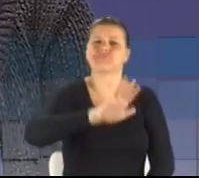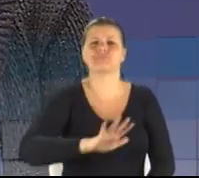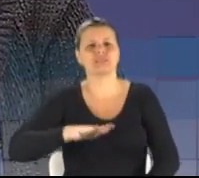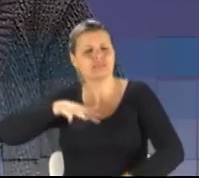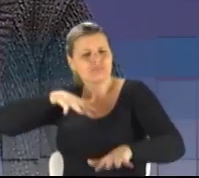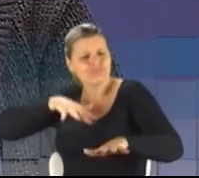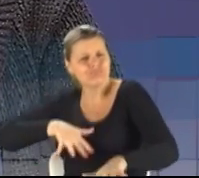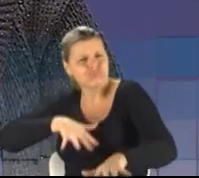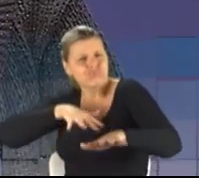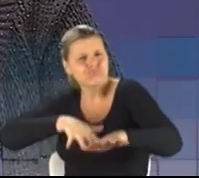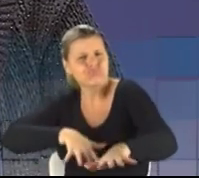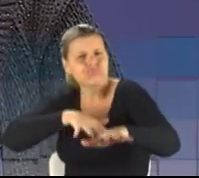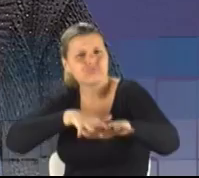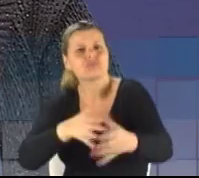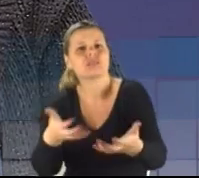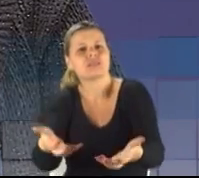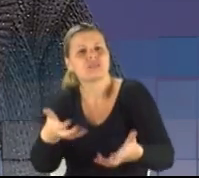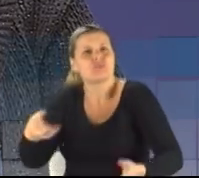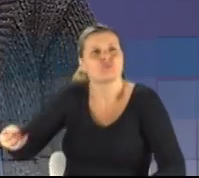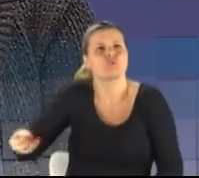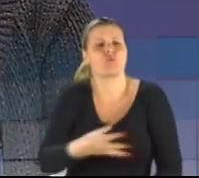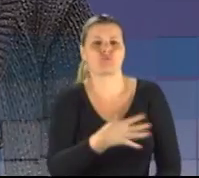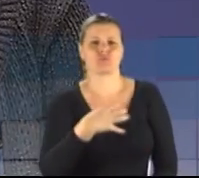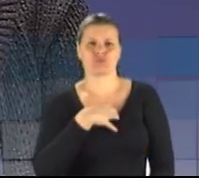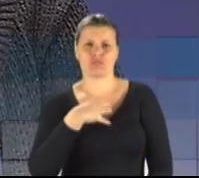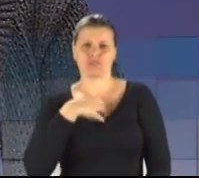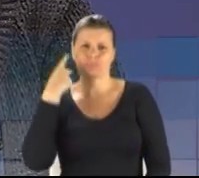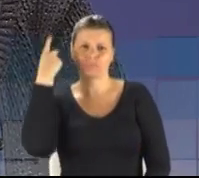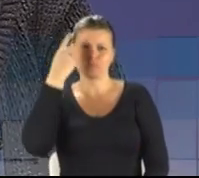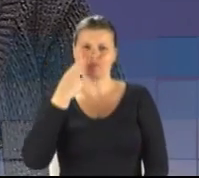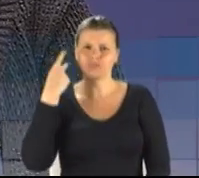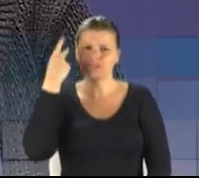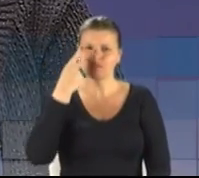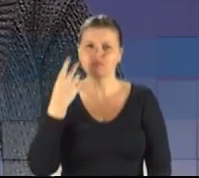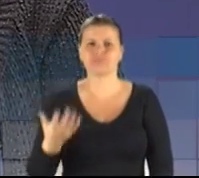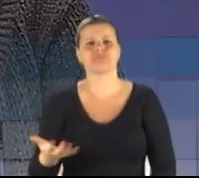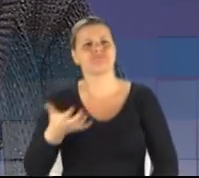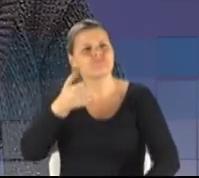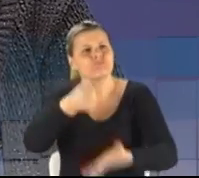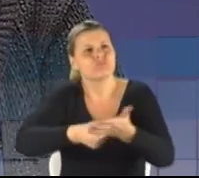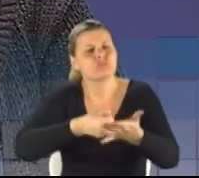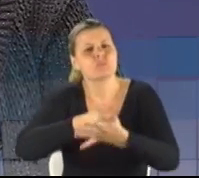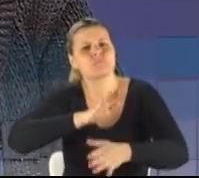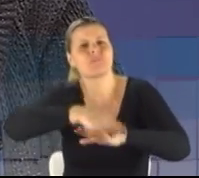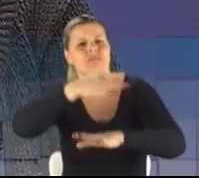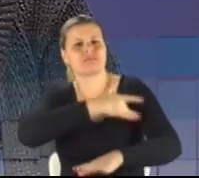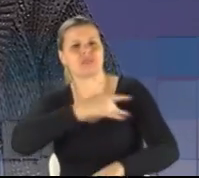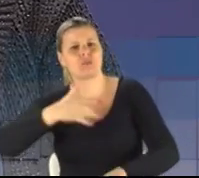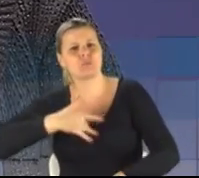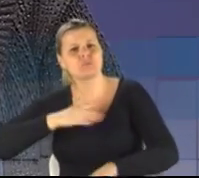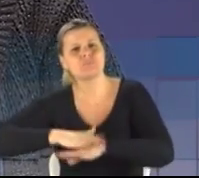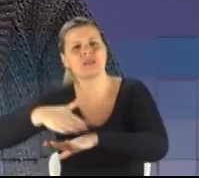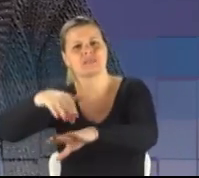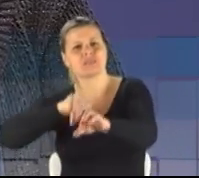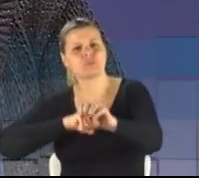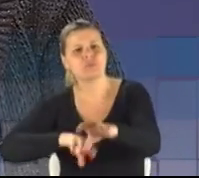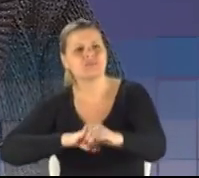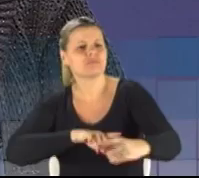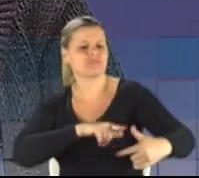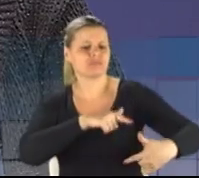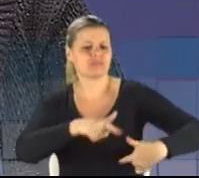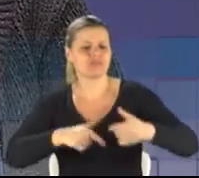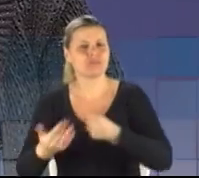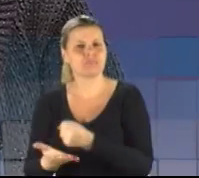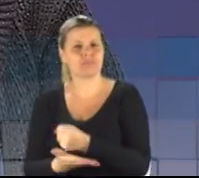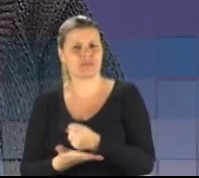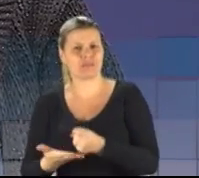ruas reivindicando uma nova forma de fazer política. Lutaram para que tenha mais saúde, mais educação, mais serviços básicos, para que